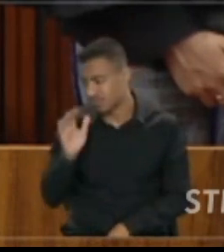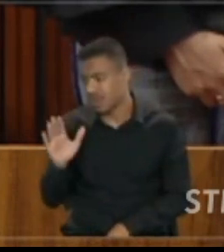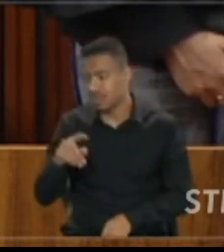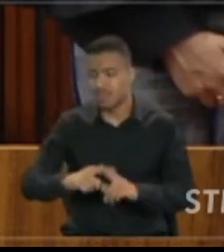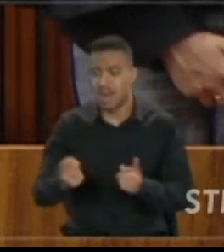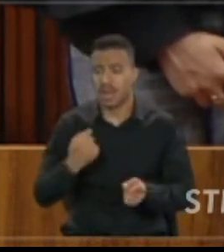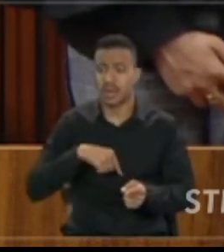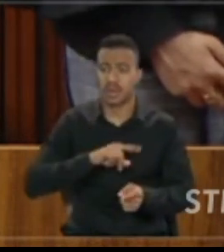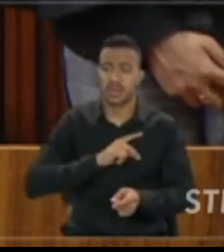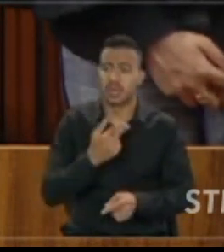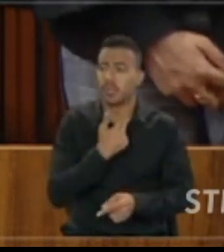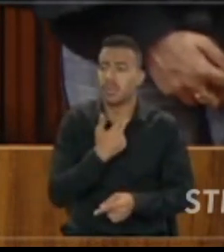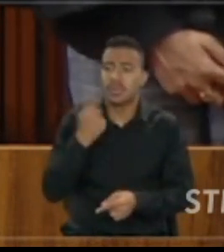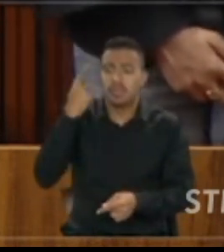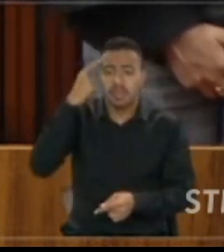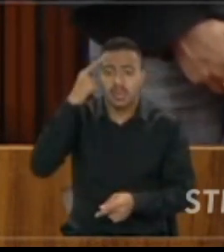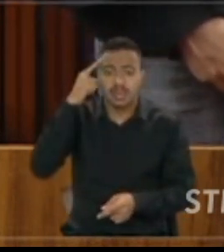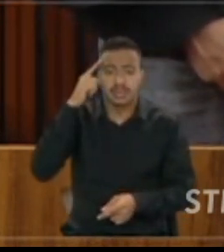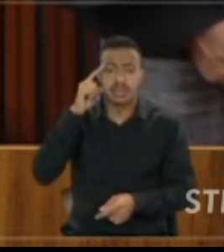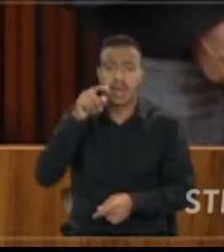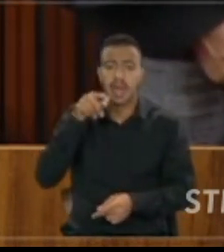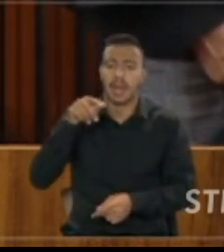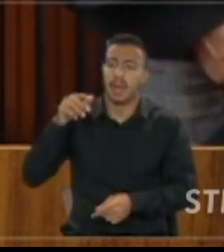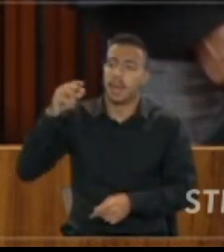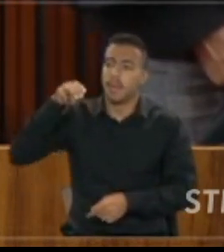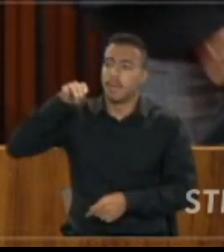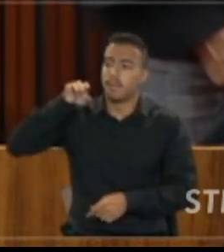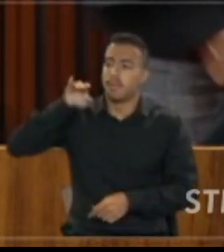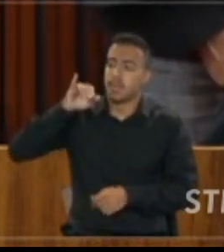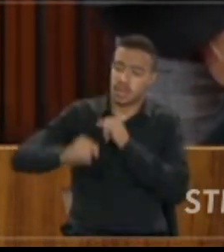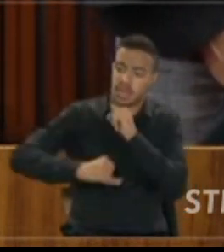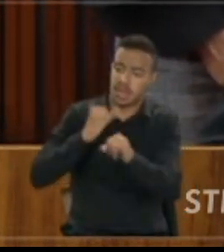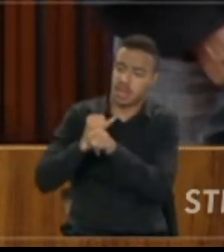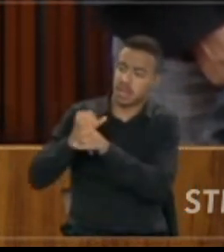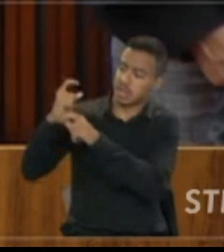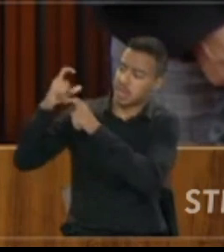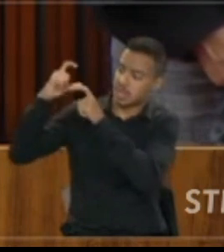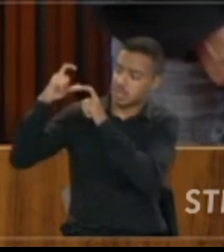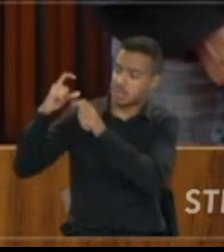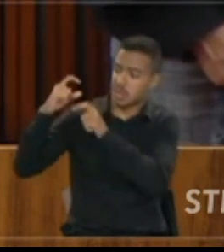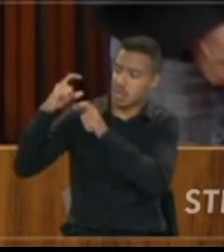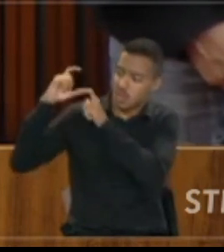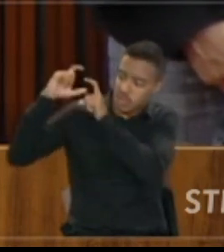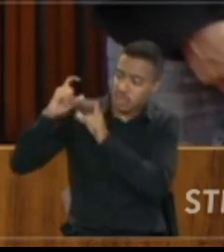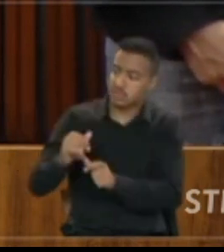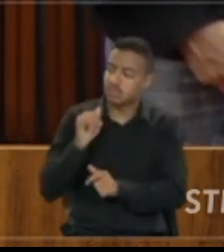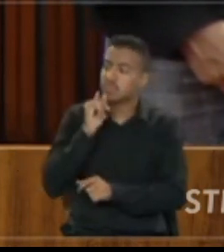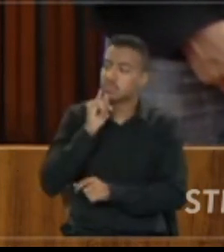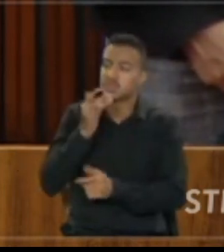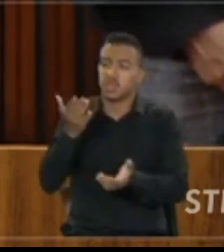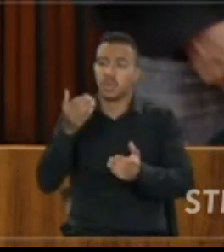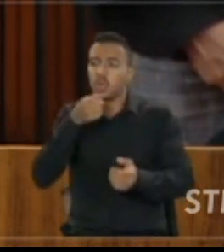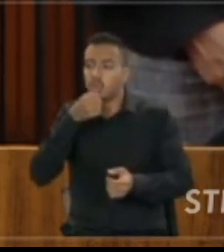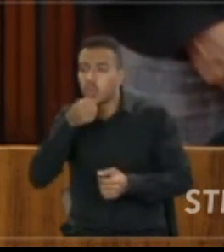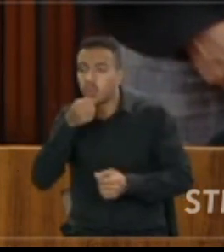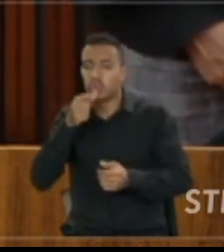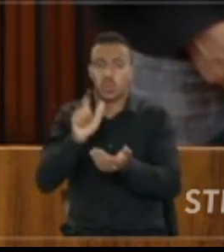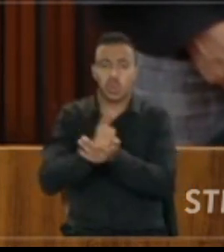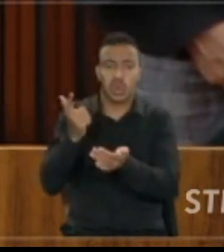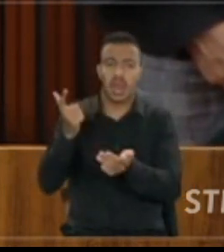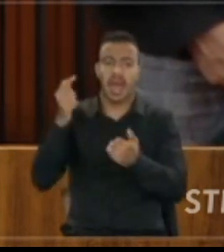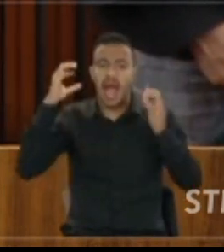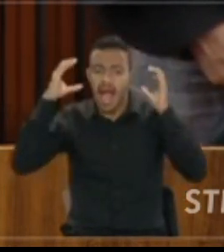que as mídias tradicionais só falam a verdade. Se a mídia tradicional também propaga uma notícia falsa, as